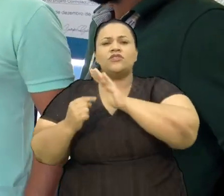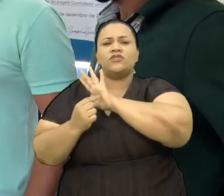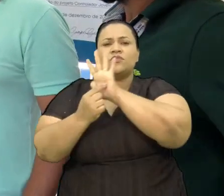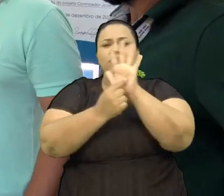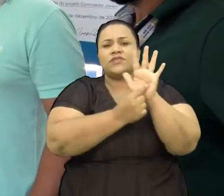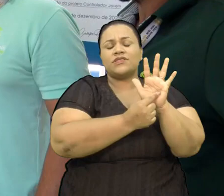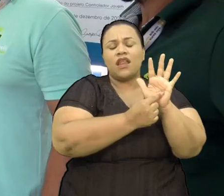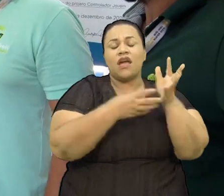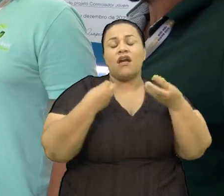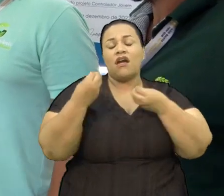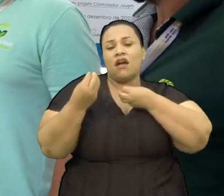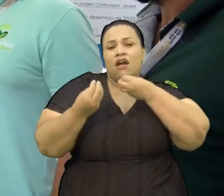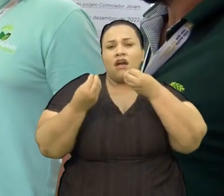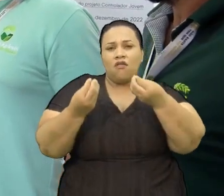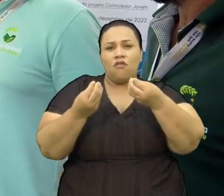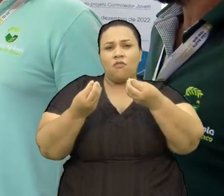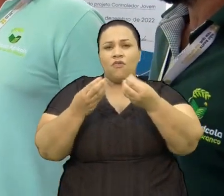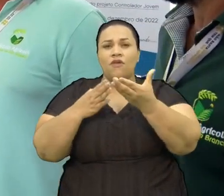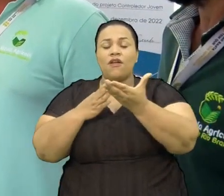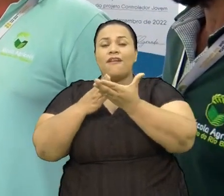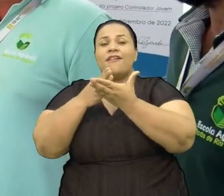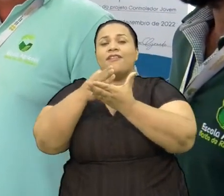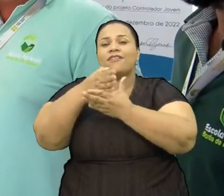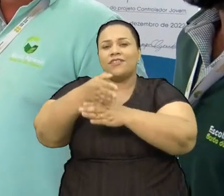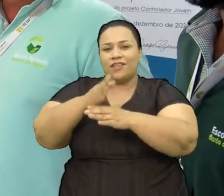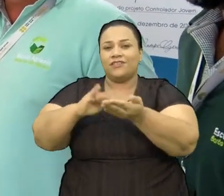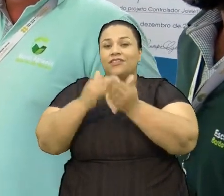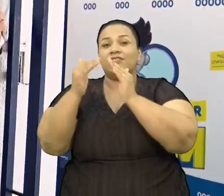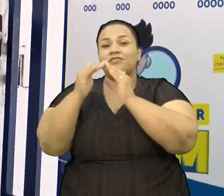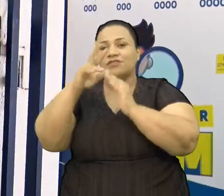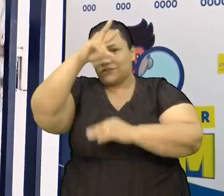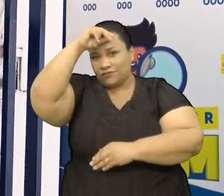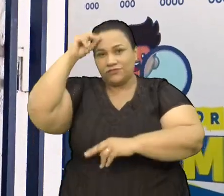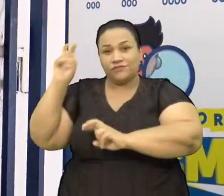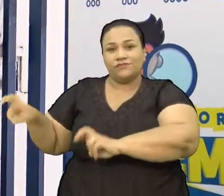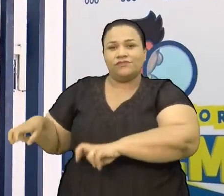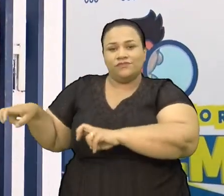funciona esse sistema aqui na escola agrícola Barão do Rio Branco